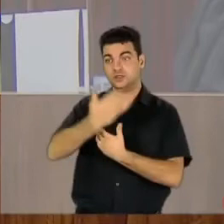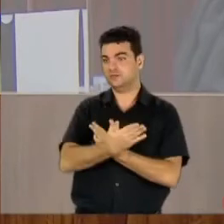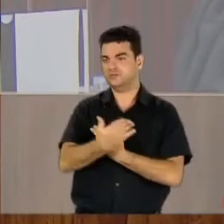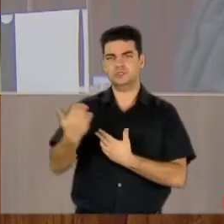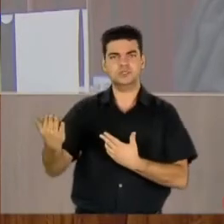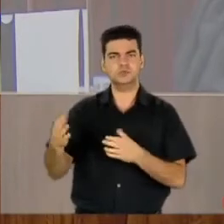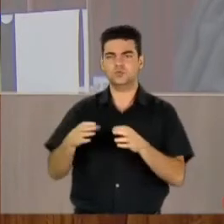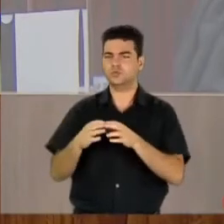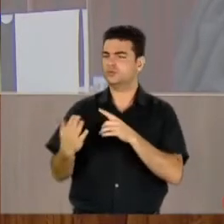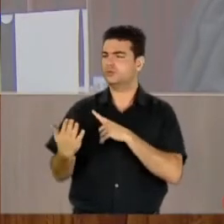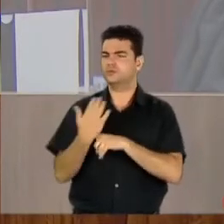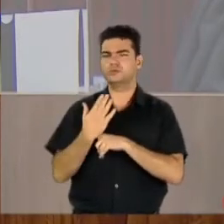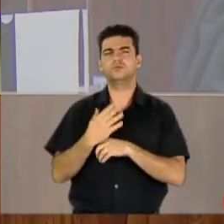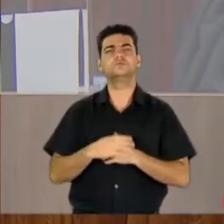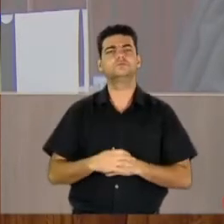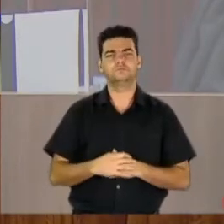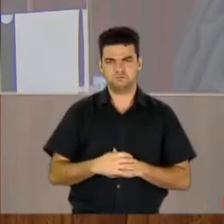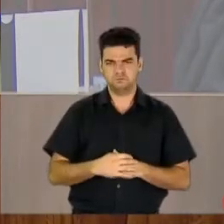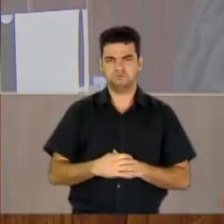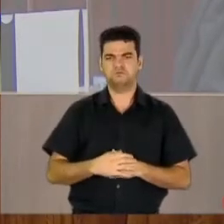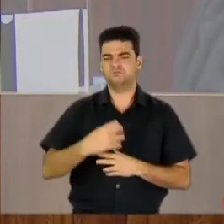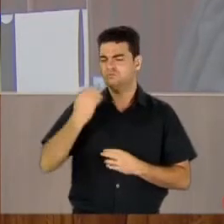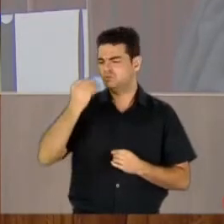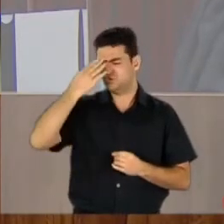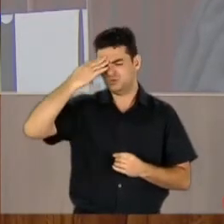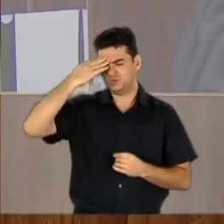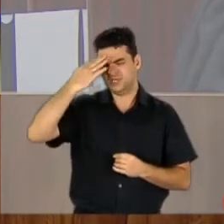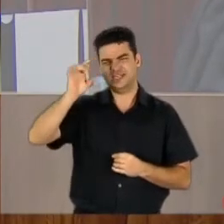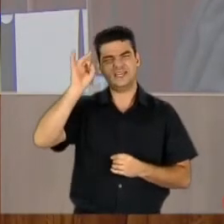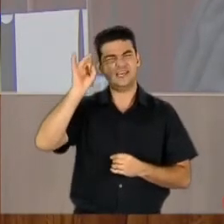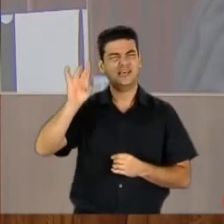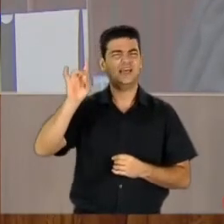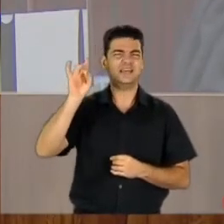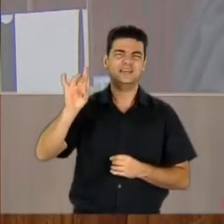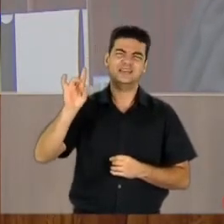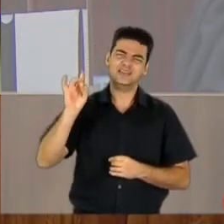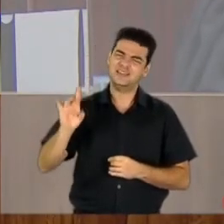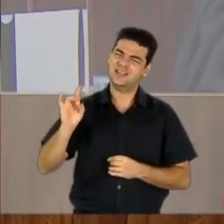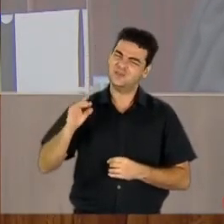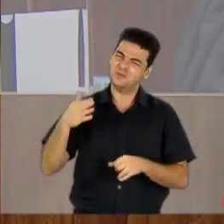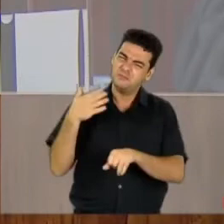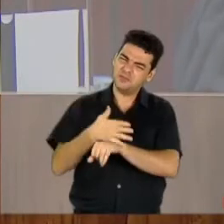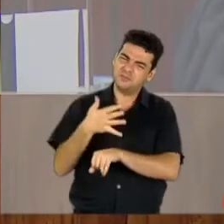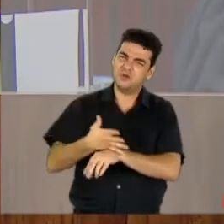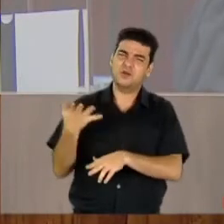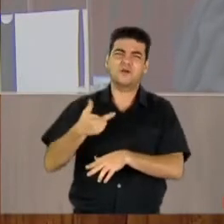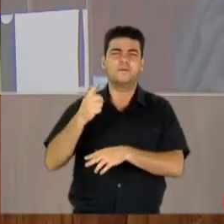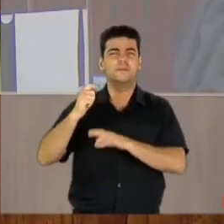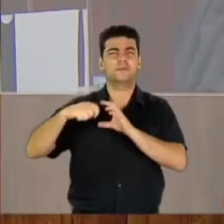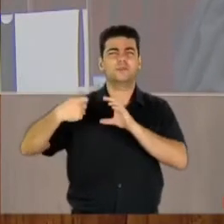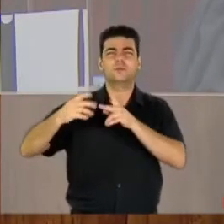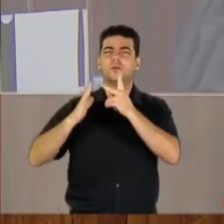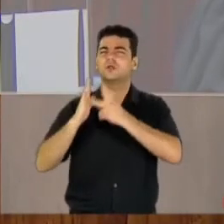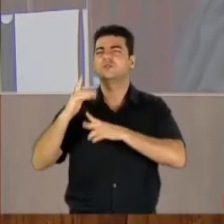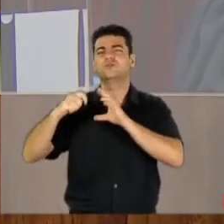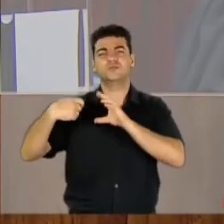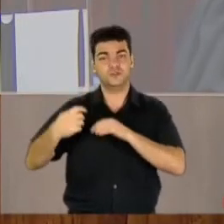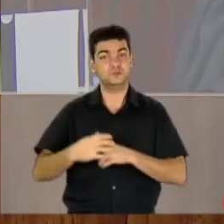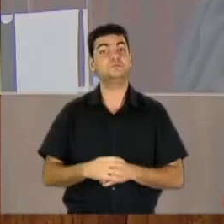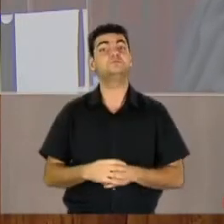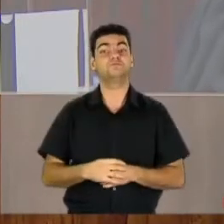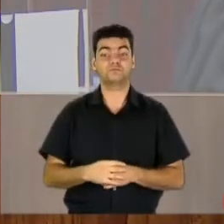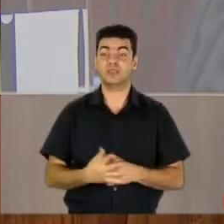imensamente gratos a Nizam Guanais e a toda a equipe que participou do projeto, por